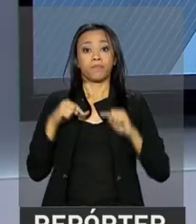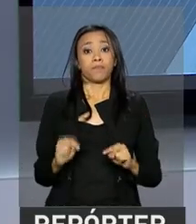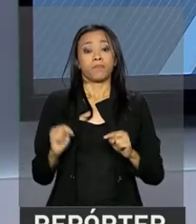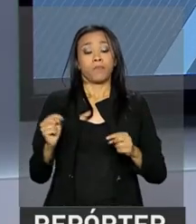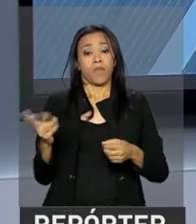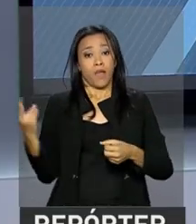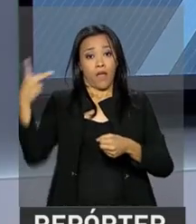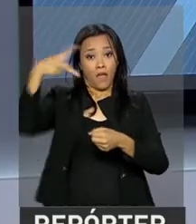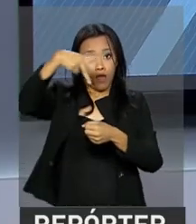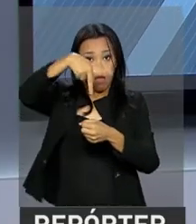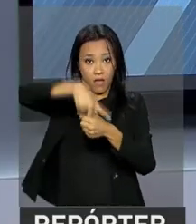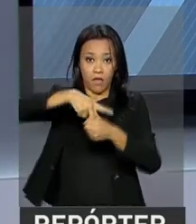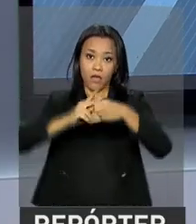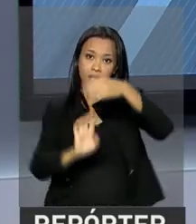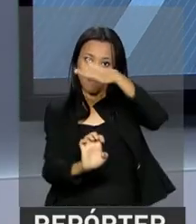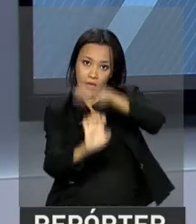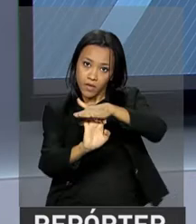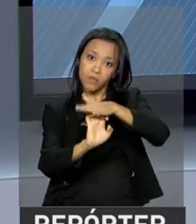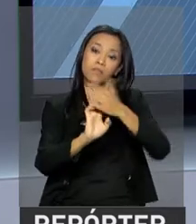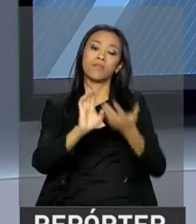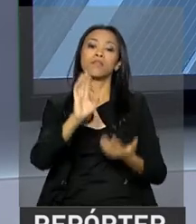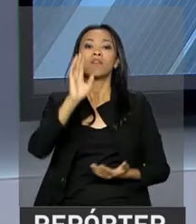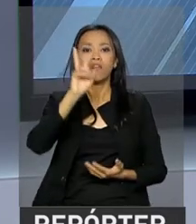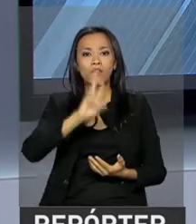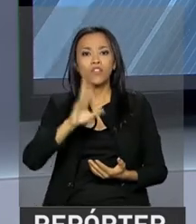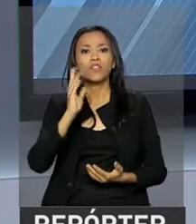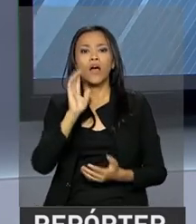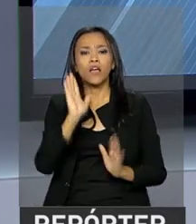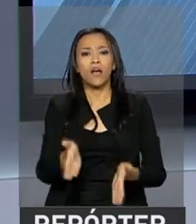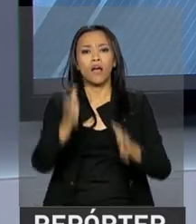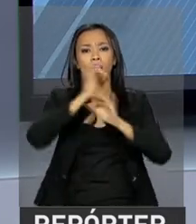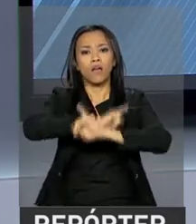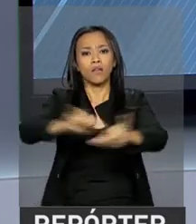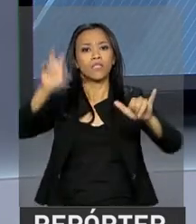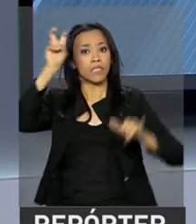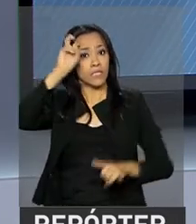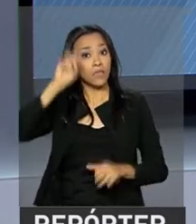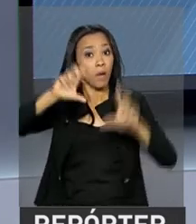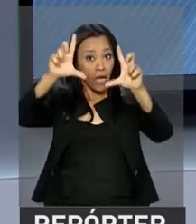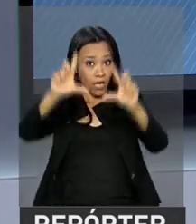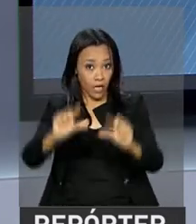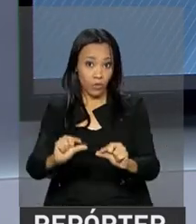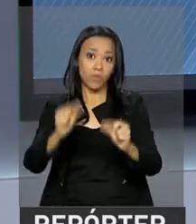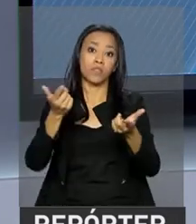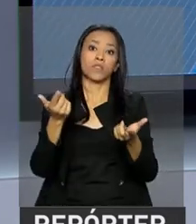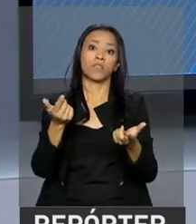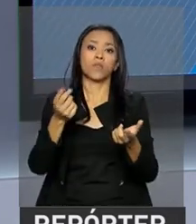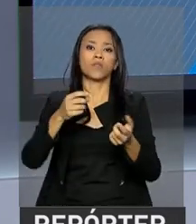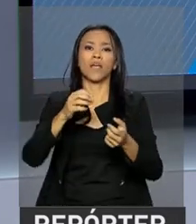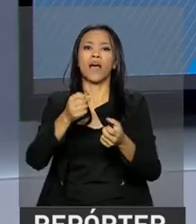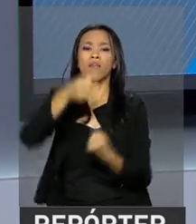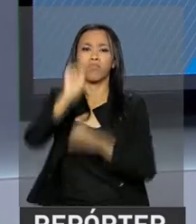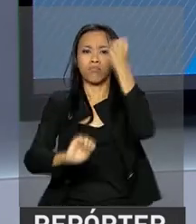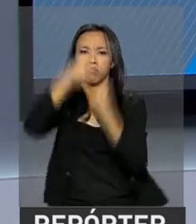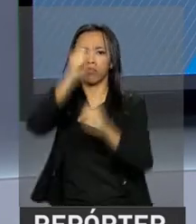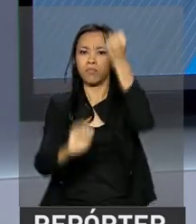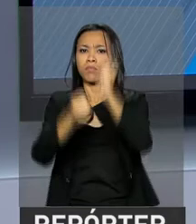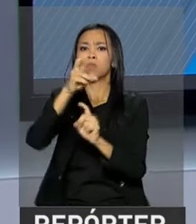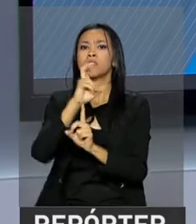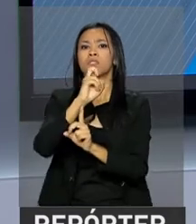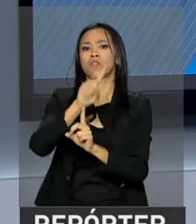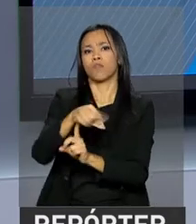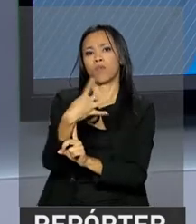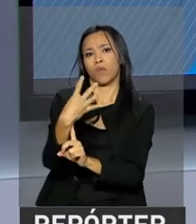Petrobras anunciou nesta quinta-feira uma redução do preço médio nas refinarias, de 5,4%